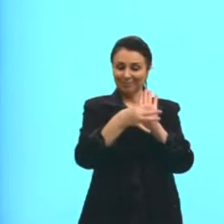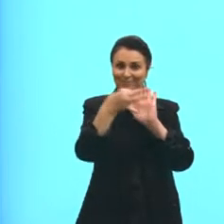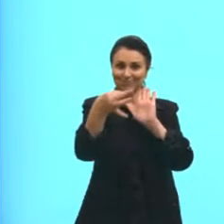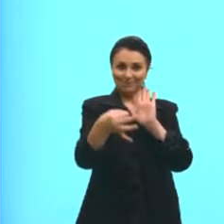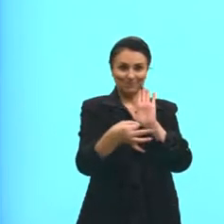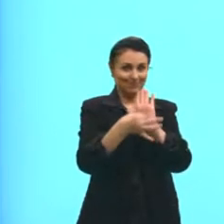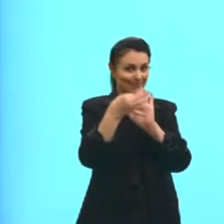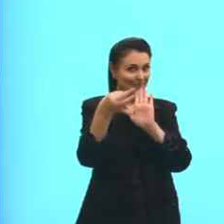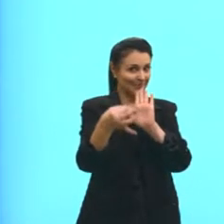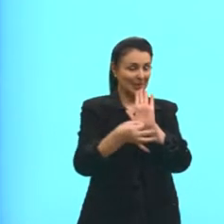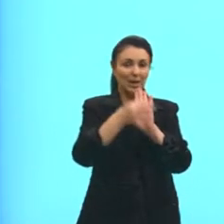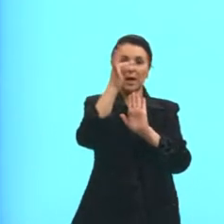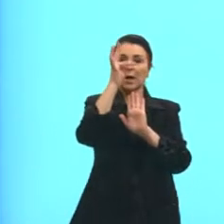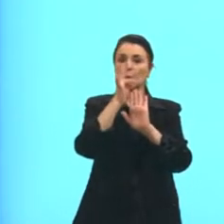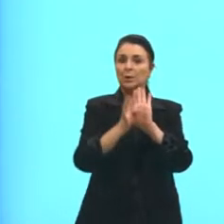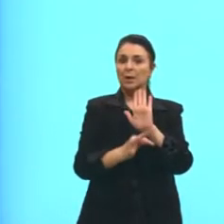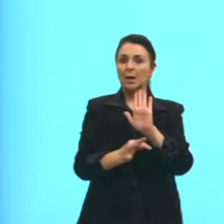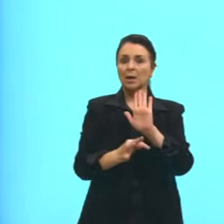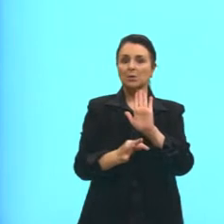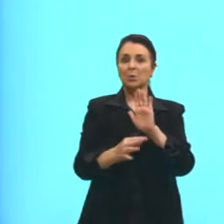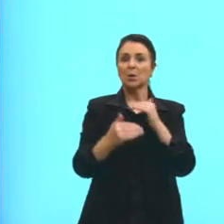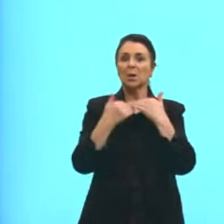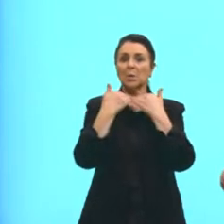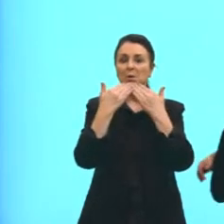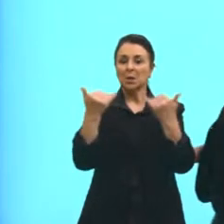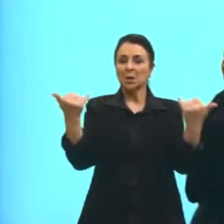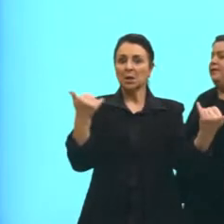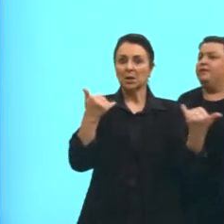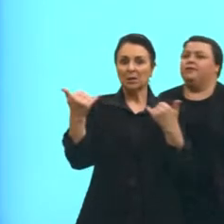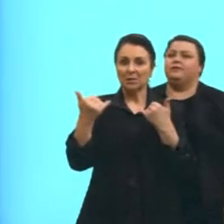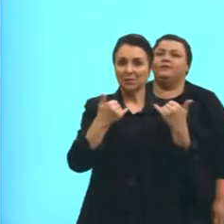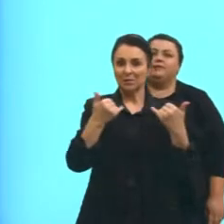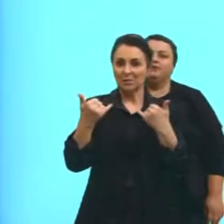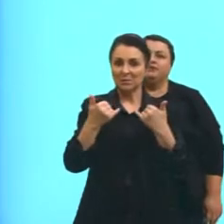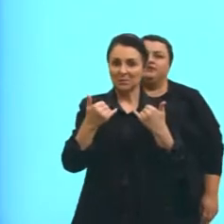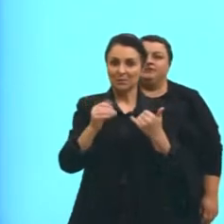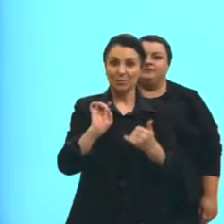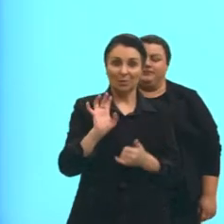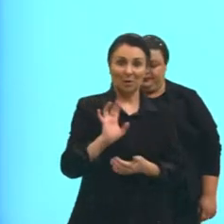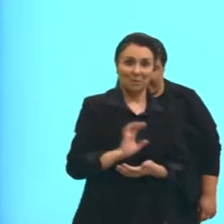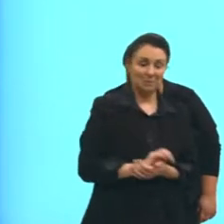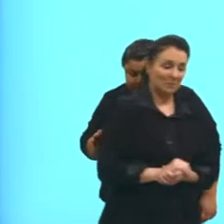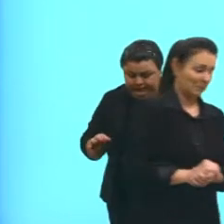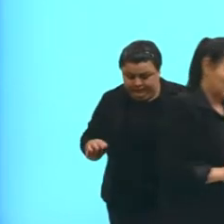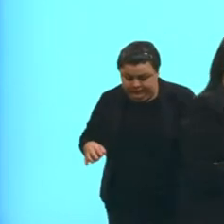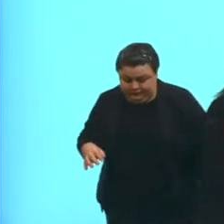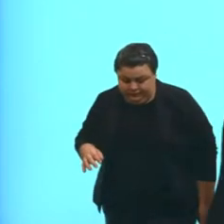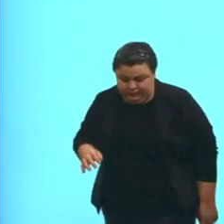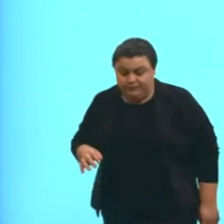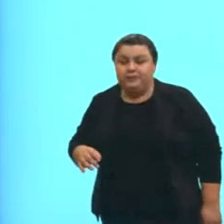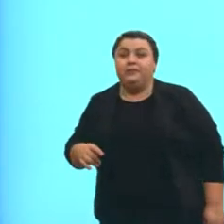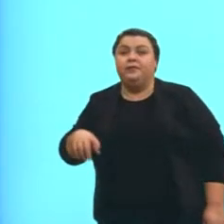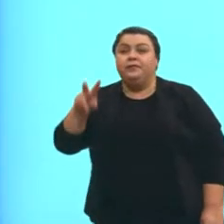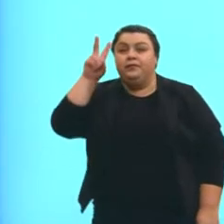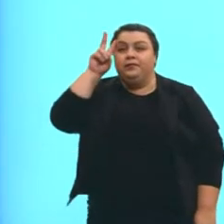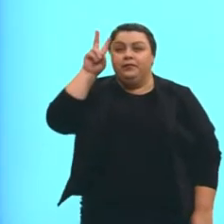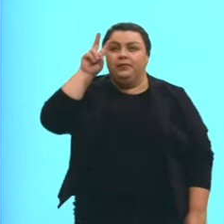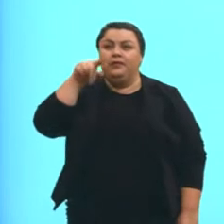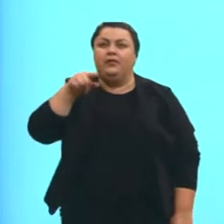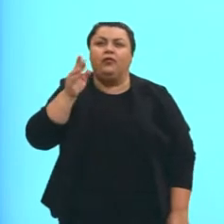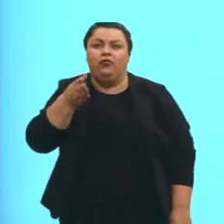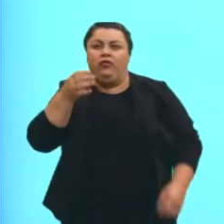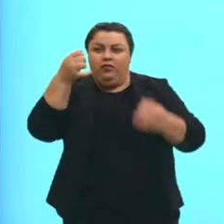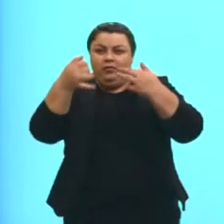pode apenas expor informações sobre um determinado tema. Então, lembra, meus queridos, o que que o PRO disse para vocês agora?